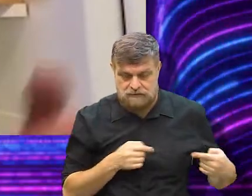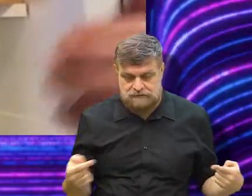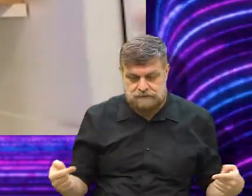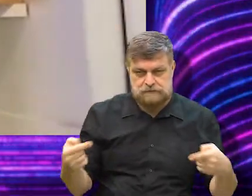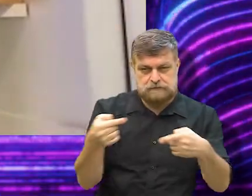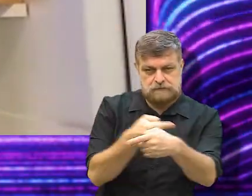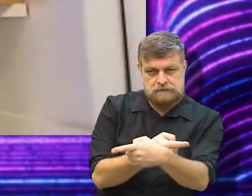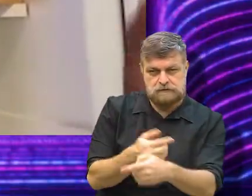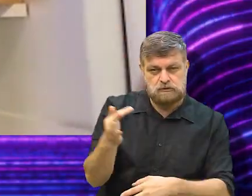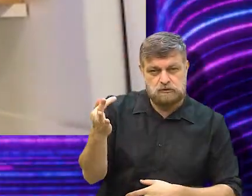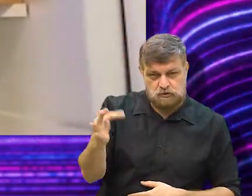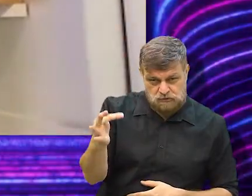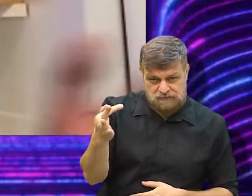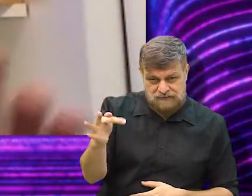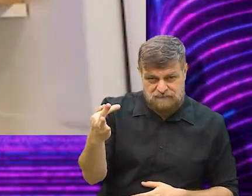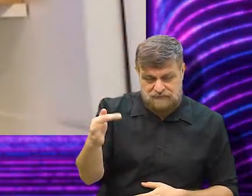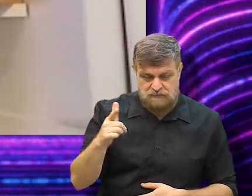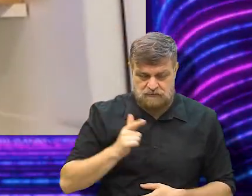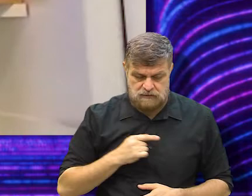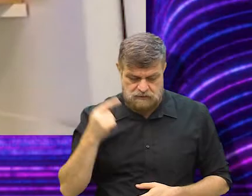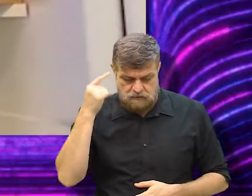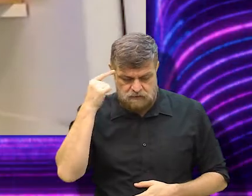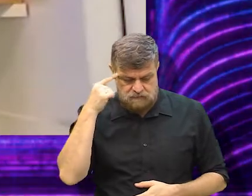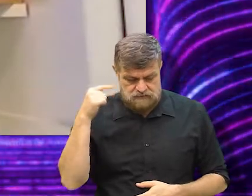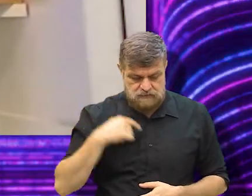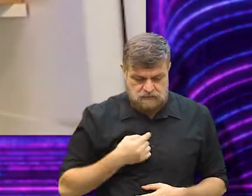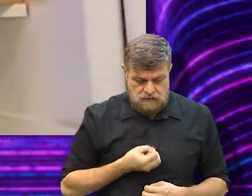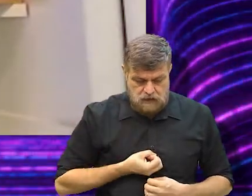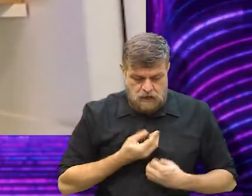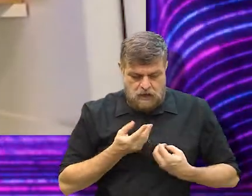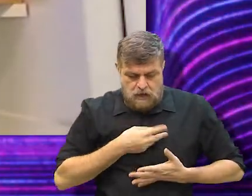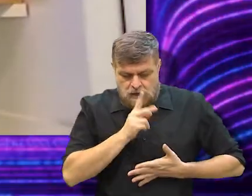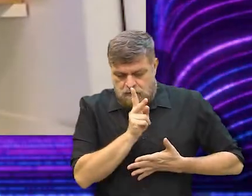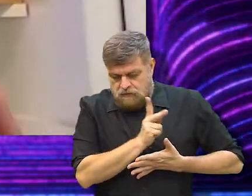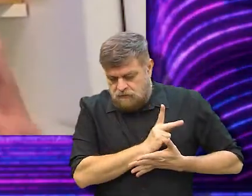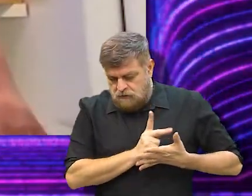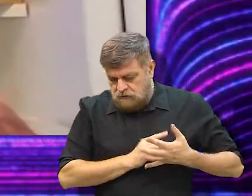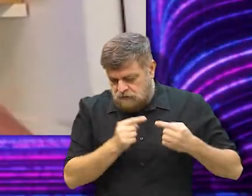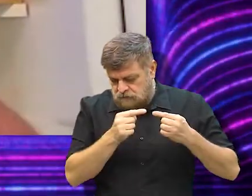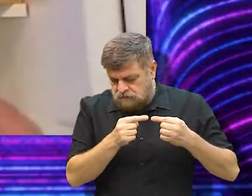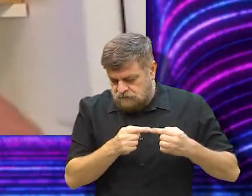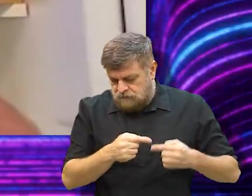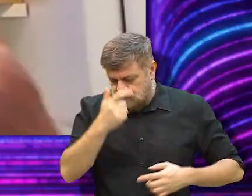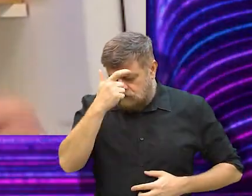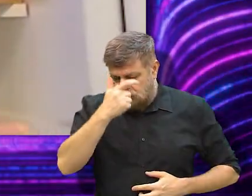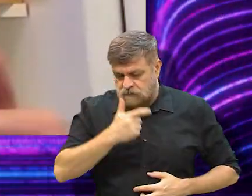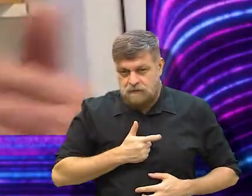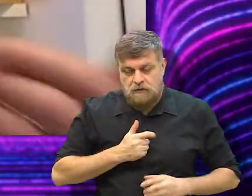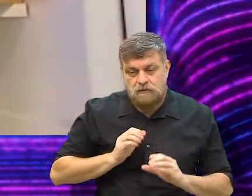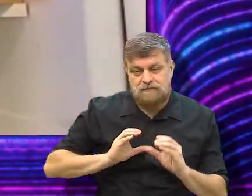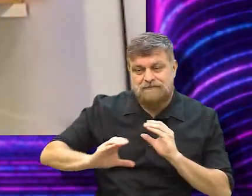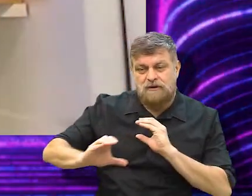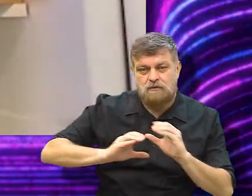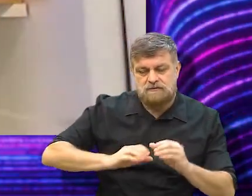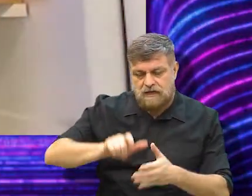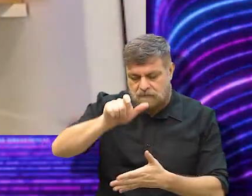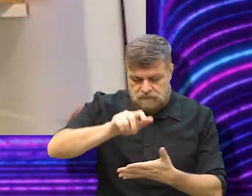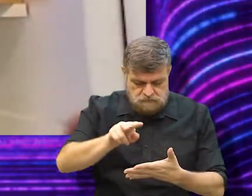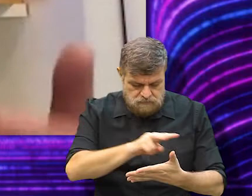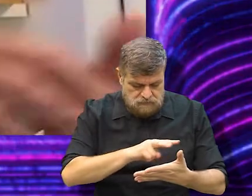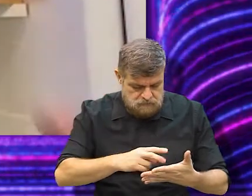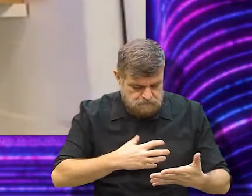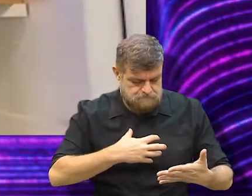contrapor as dores, eu achei que o tom poético era o mais indicado para eu me comunicar com o meu